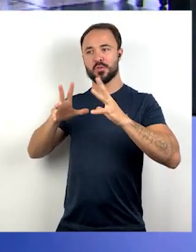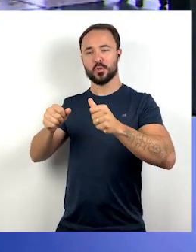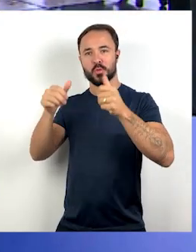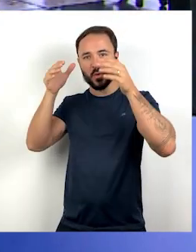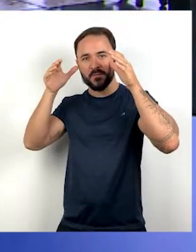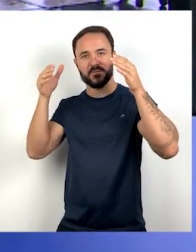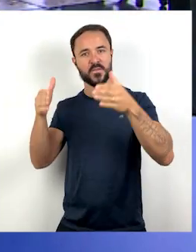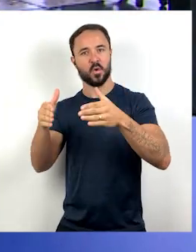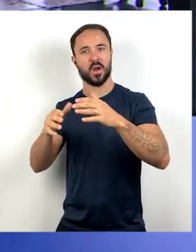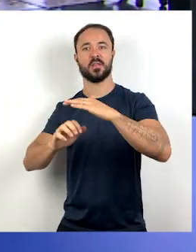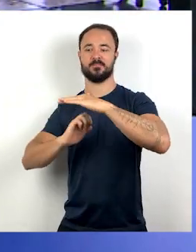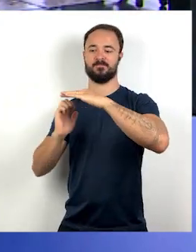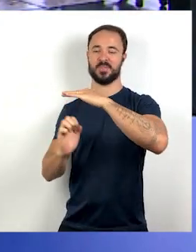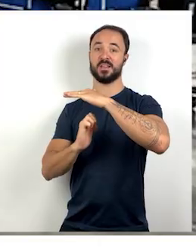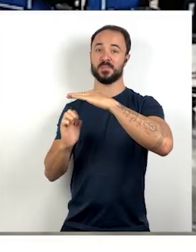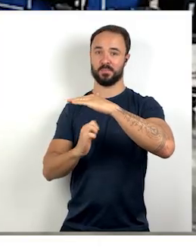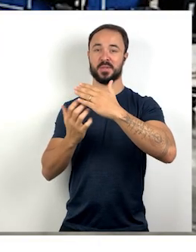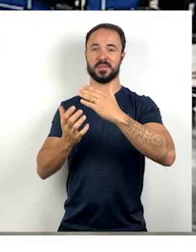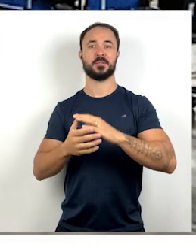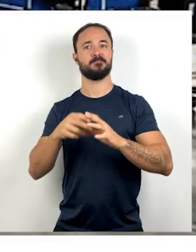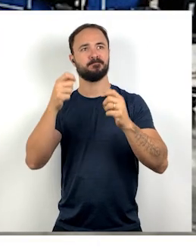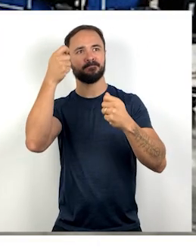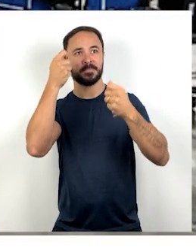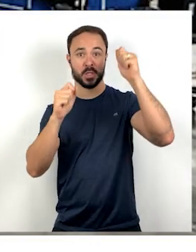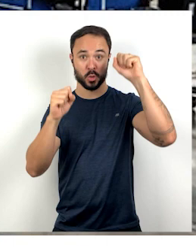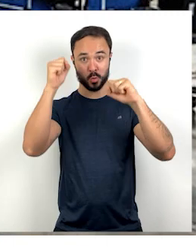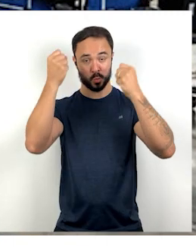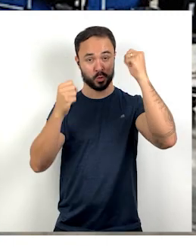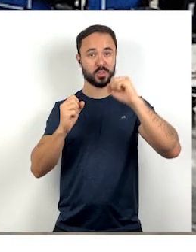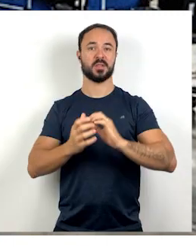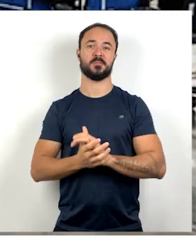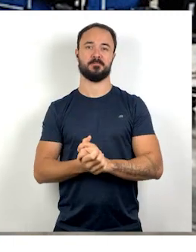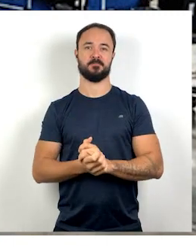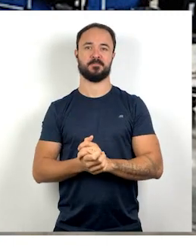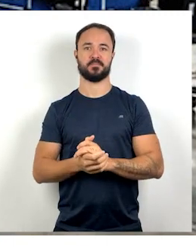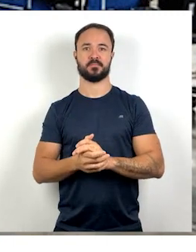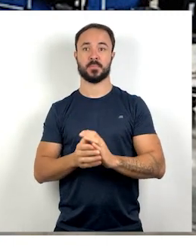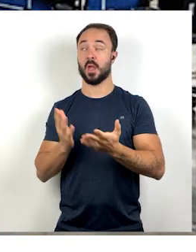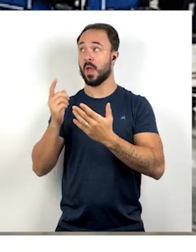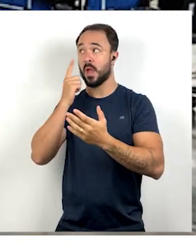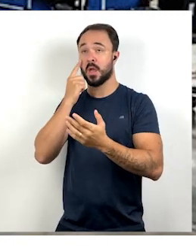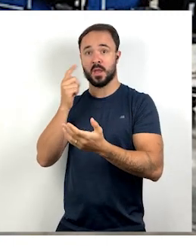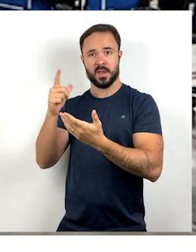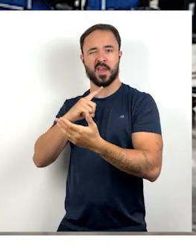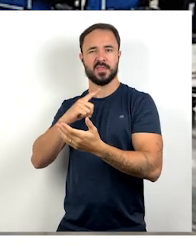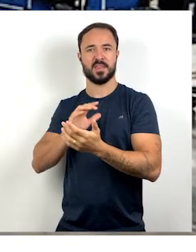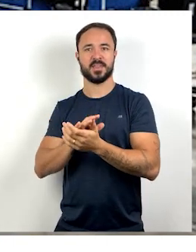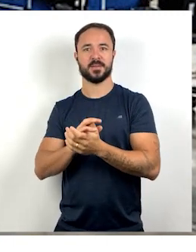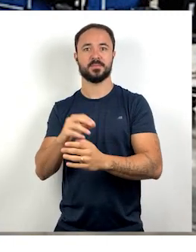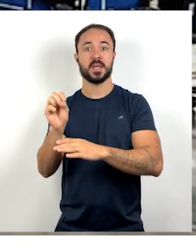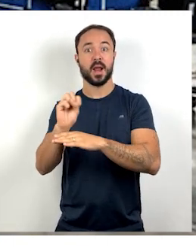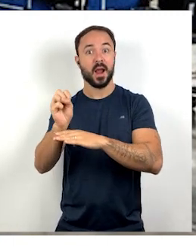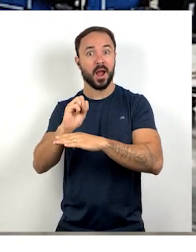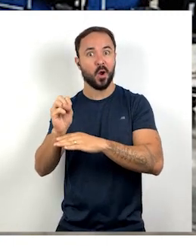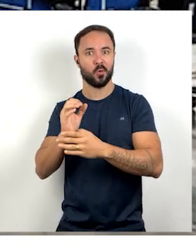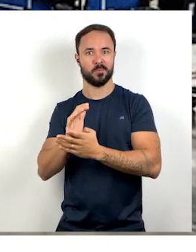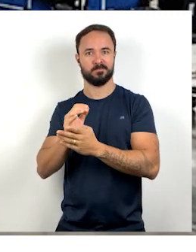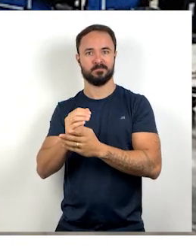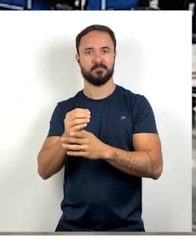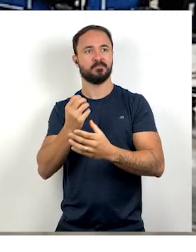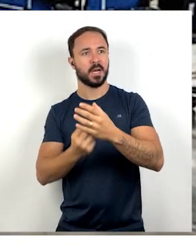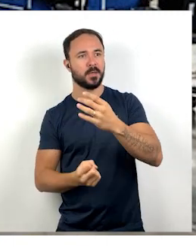Nessa imagem, a gente tem uma indústria de automóveis. Observe que quase não se tem mais